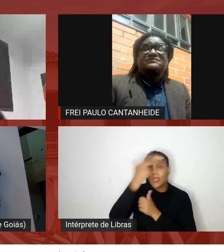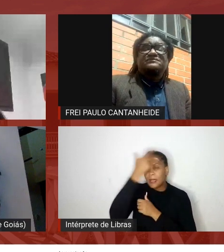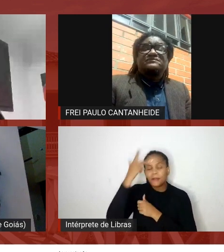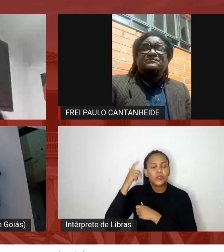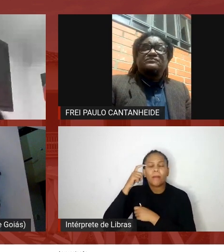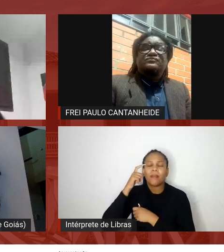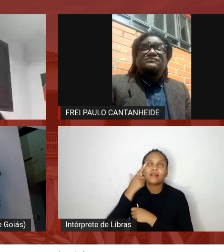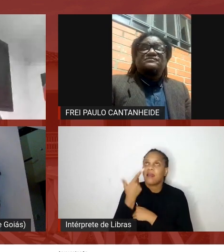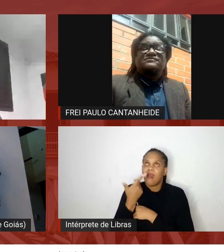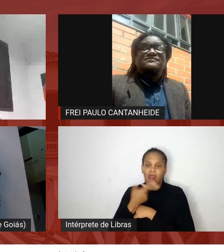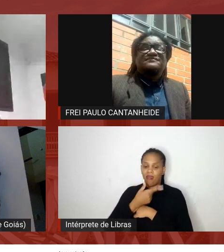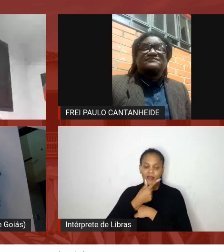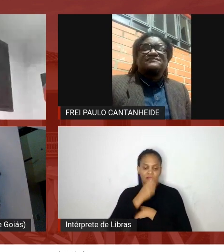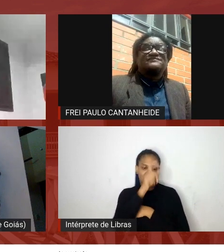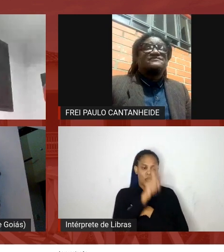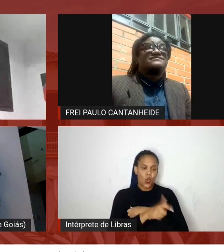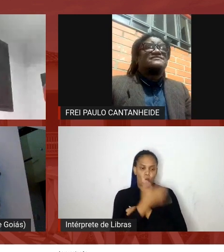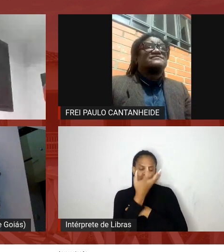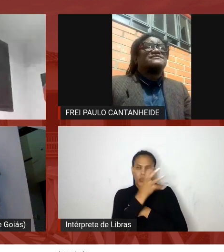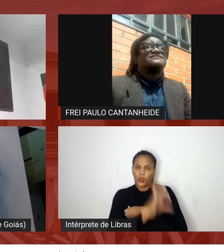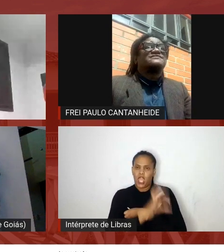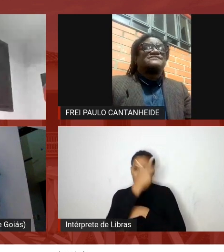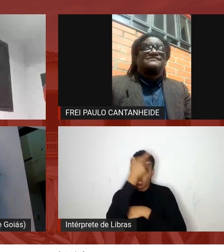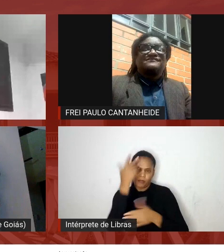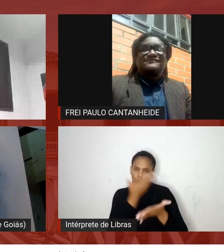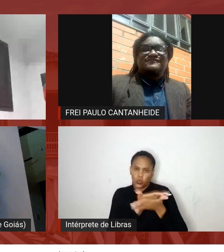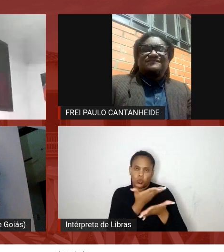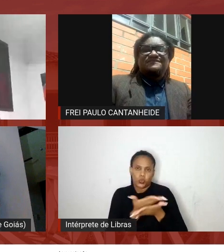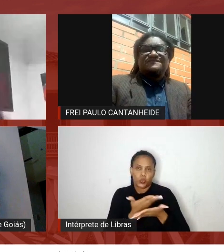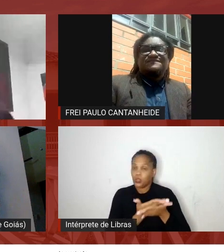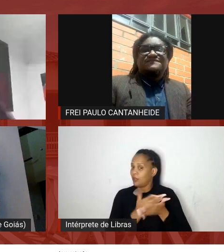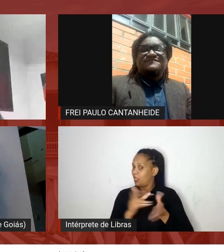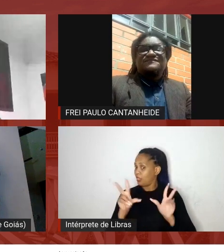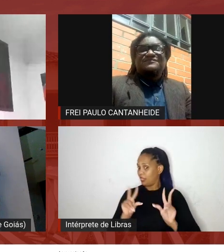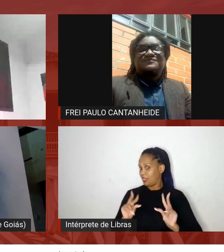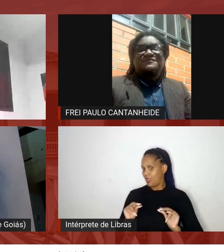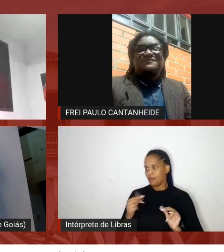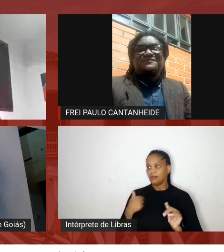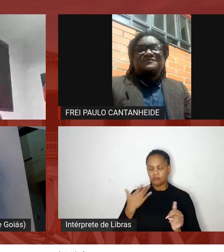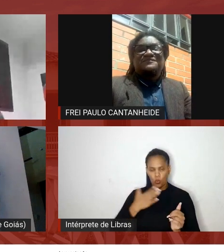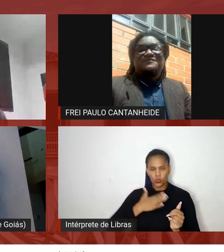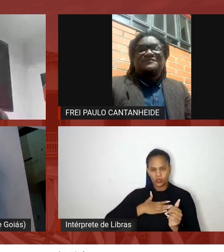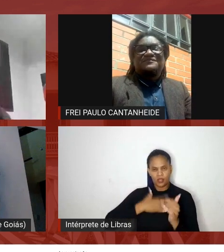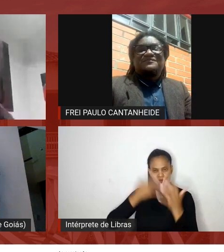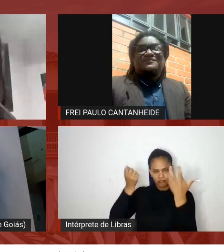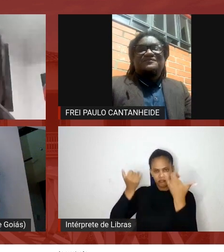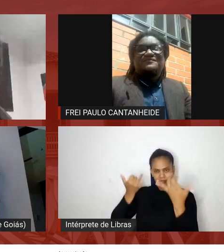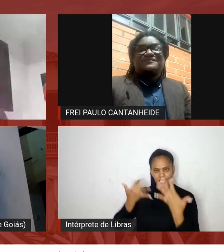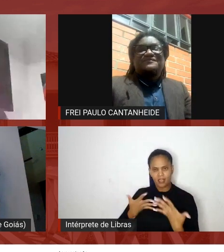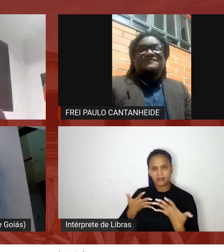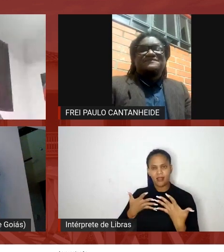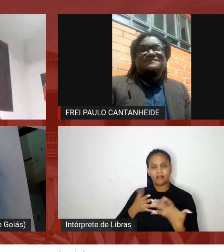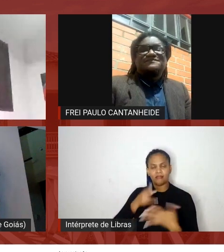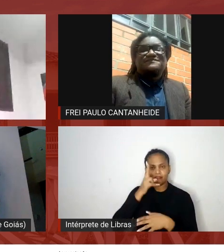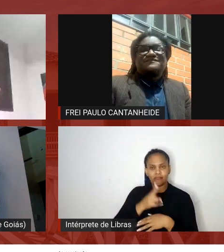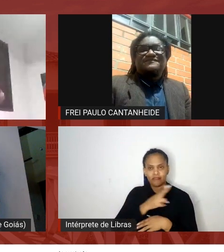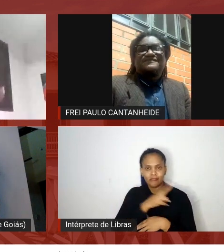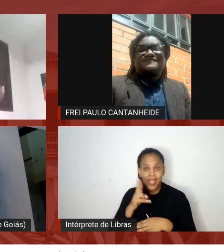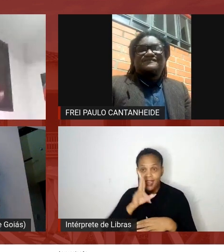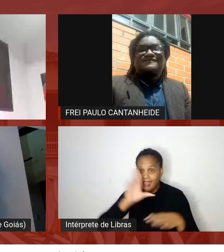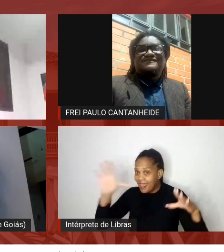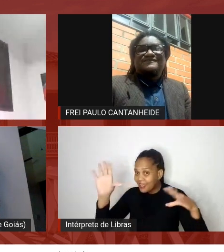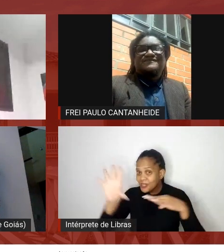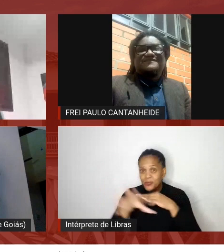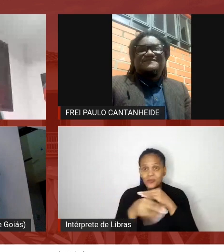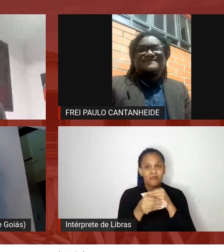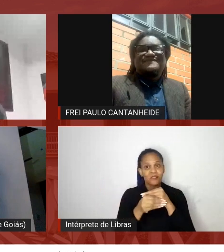Rafael não quer que o povo estuda não é nada disso eu gostei da fala como você interpretou para mim resumiu ela Frei Paulo que a gente